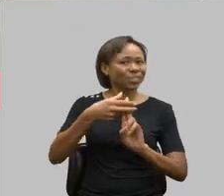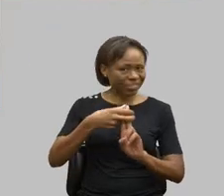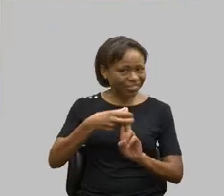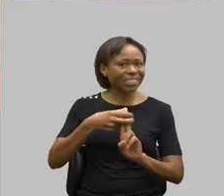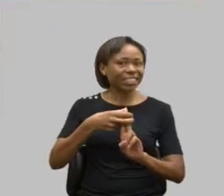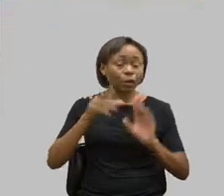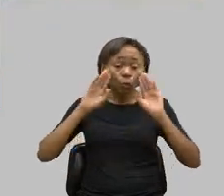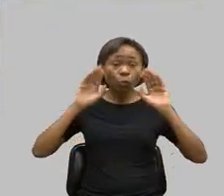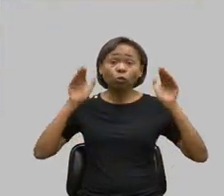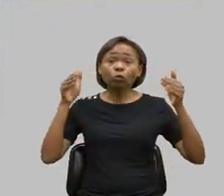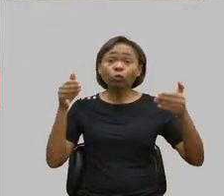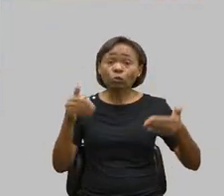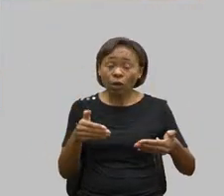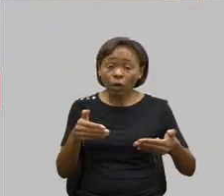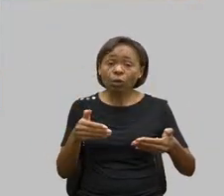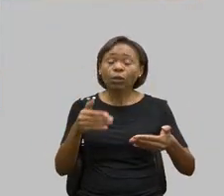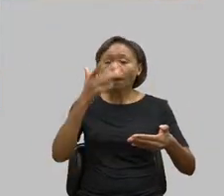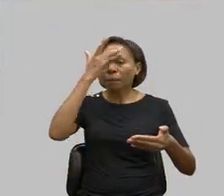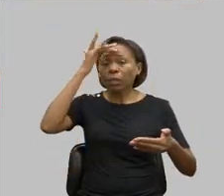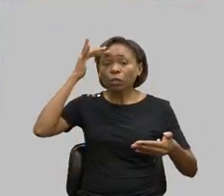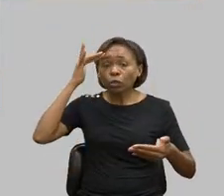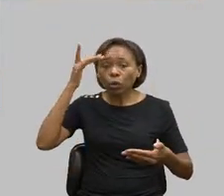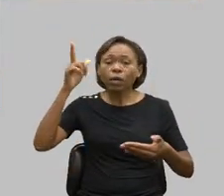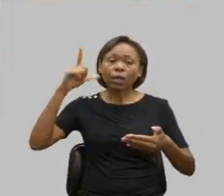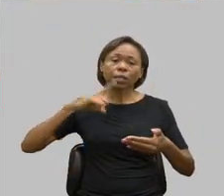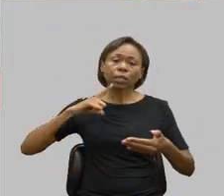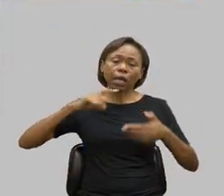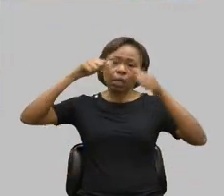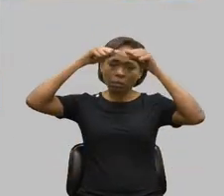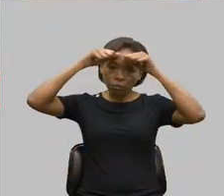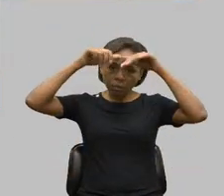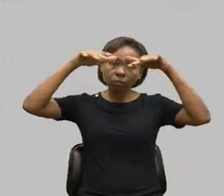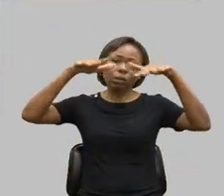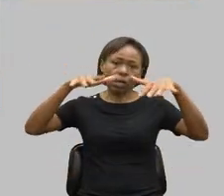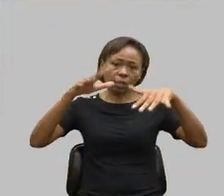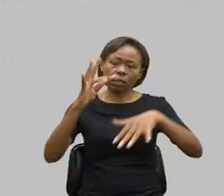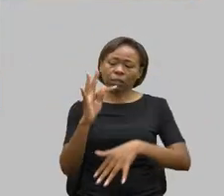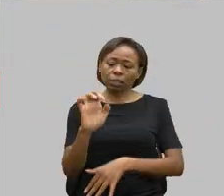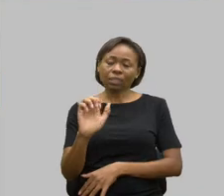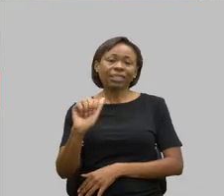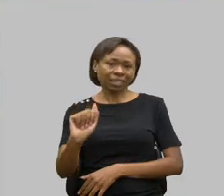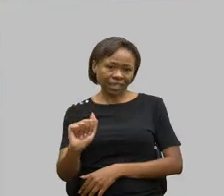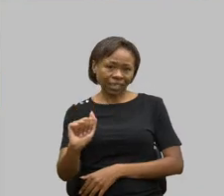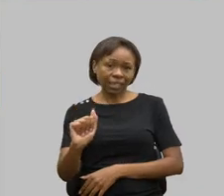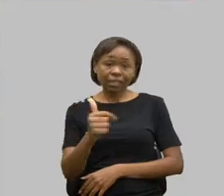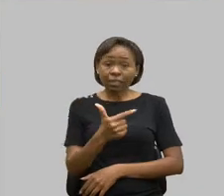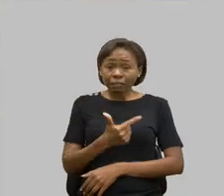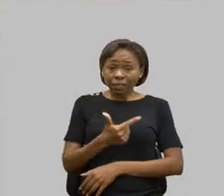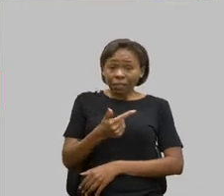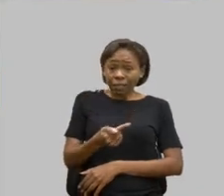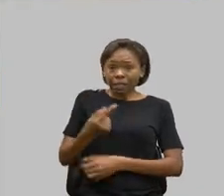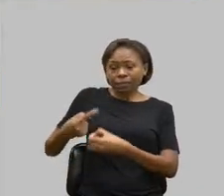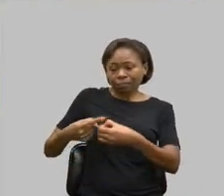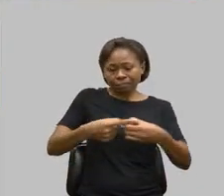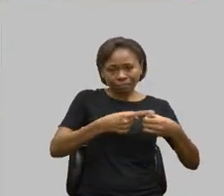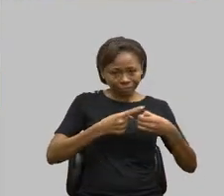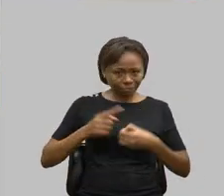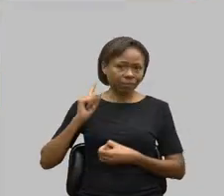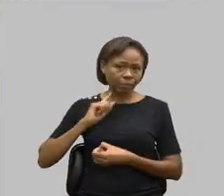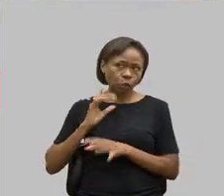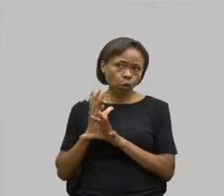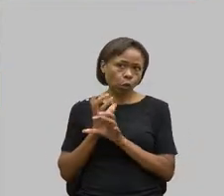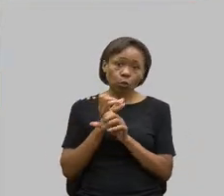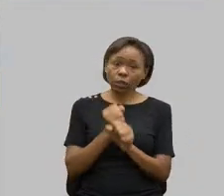reabilitação intelectual do transtorno do aspecto autista, TEIA, em 27 cidades mineiras. Ao todo, serão